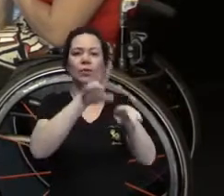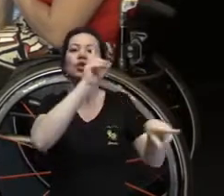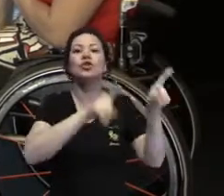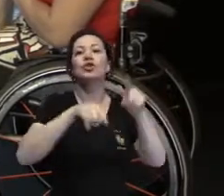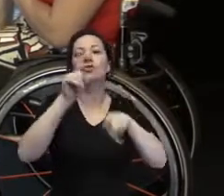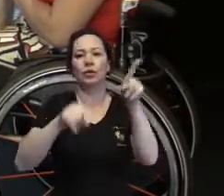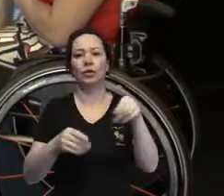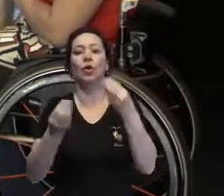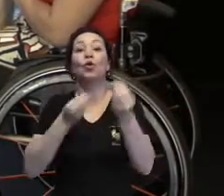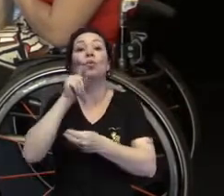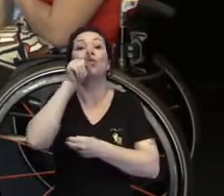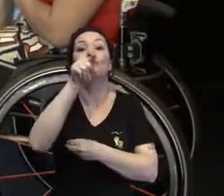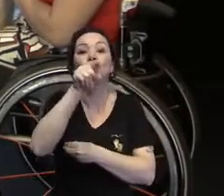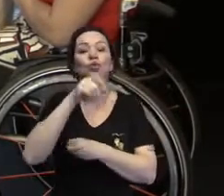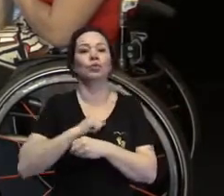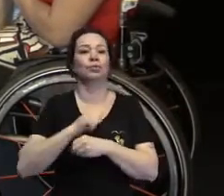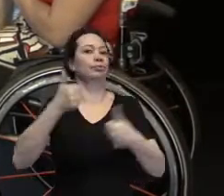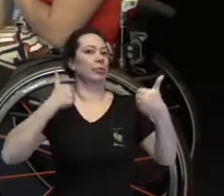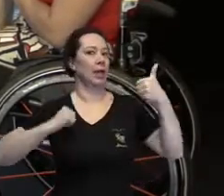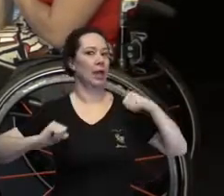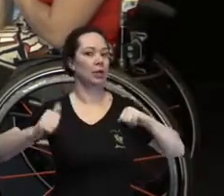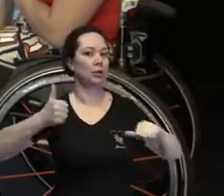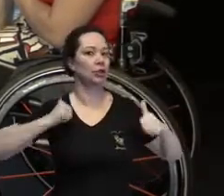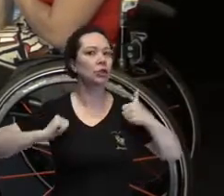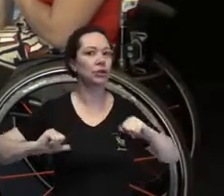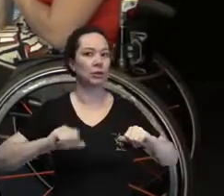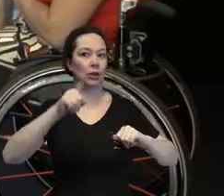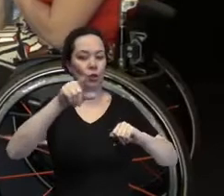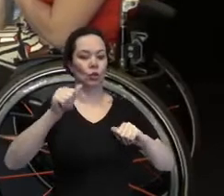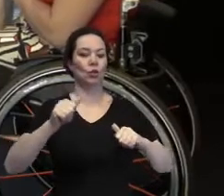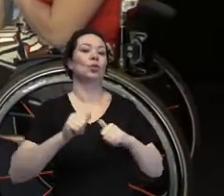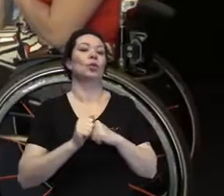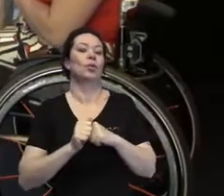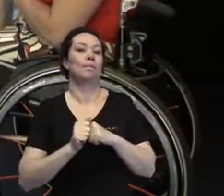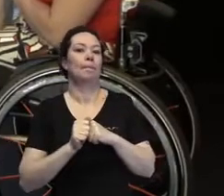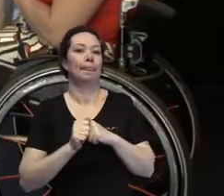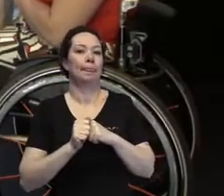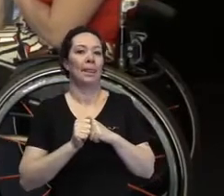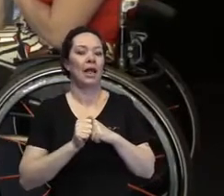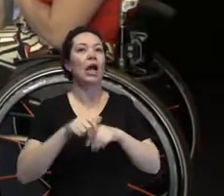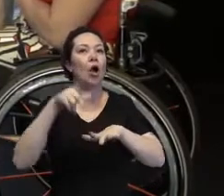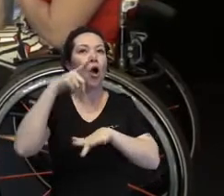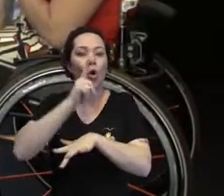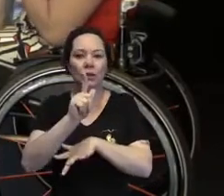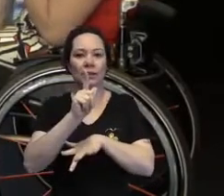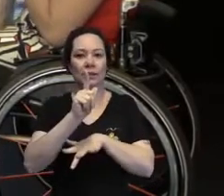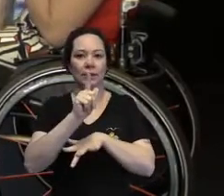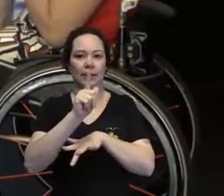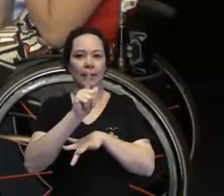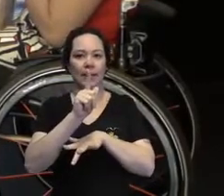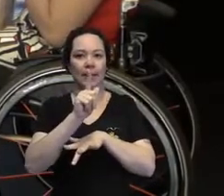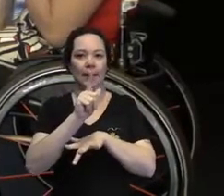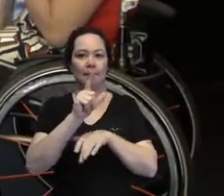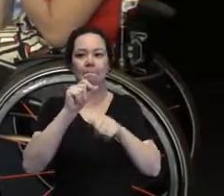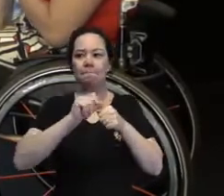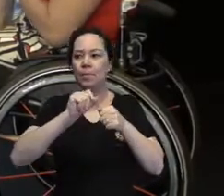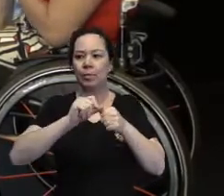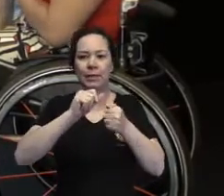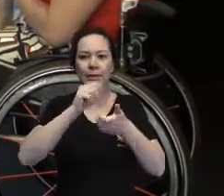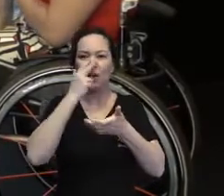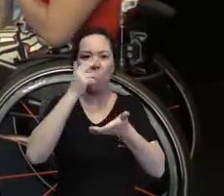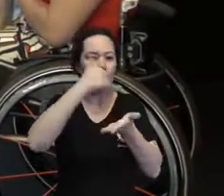Como é que você, como artista, essa artista, atriz, consegue levar essa mensagem de